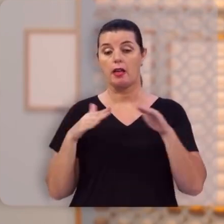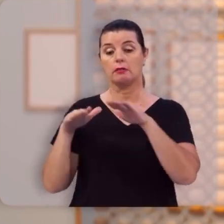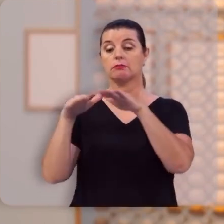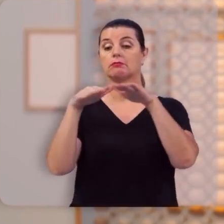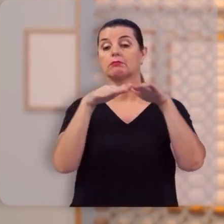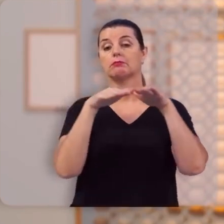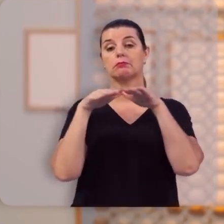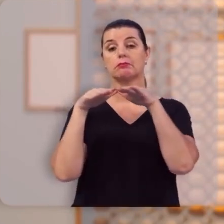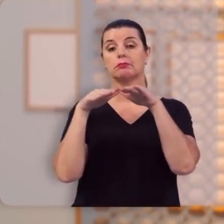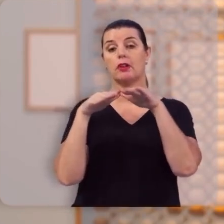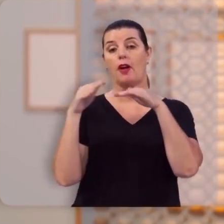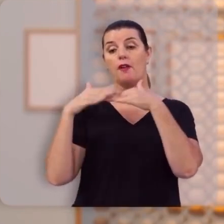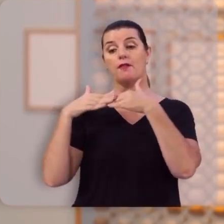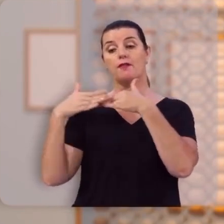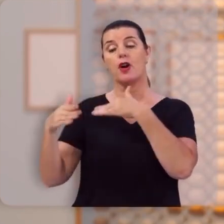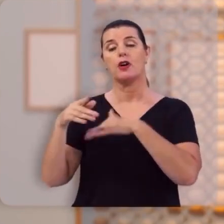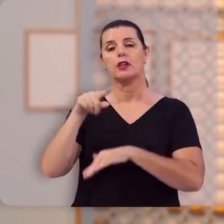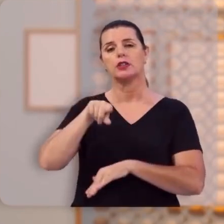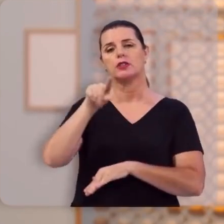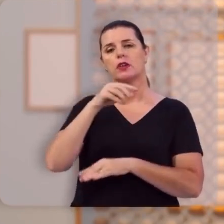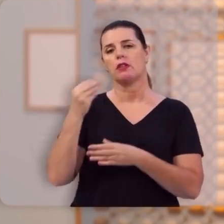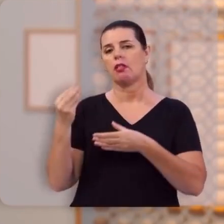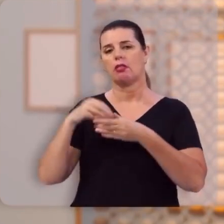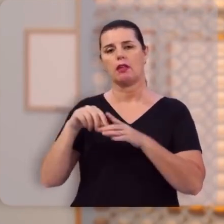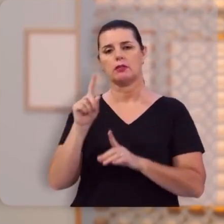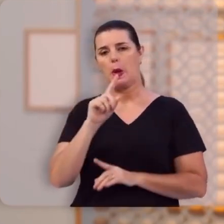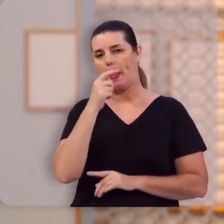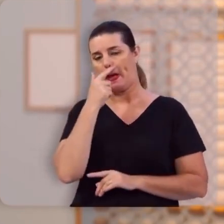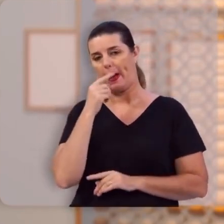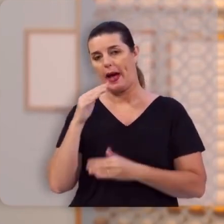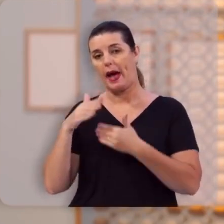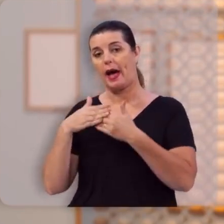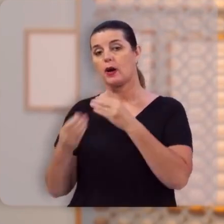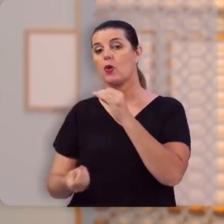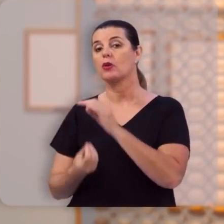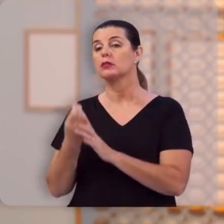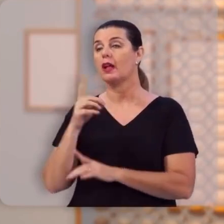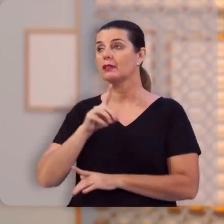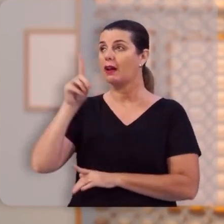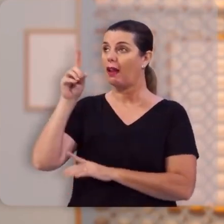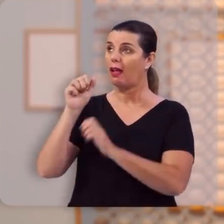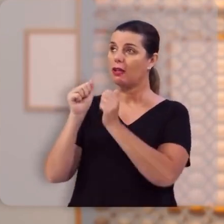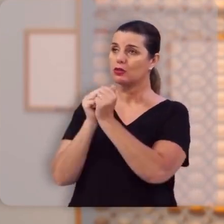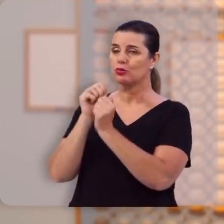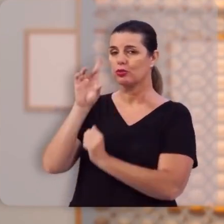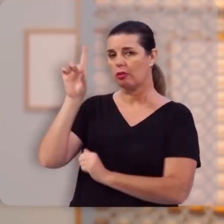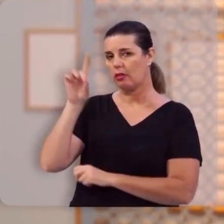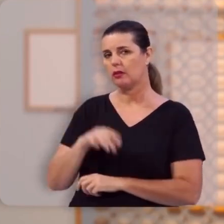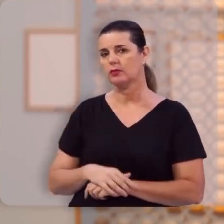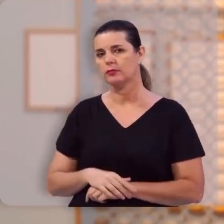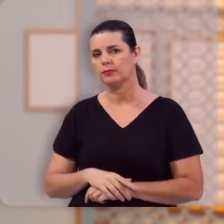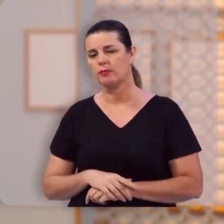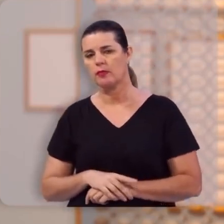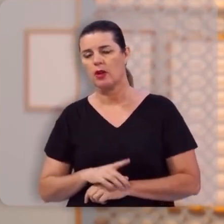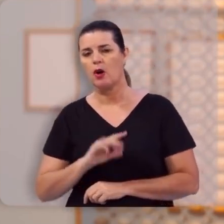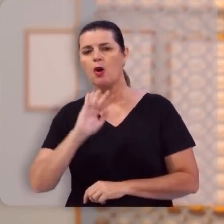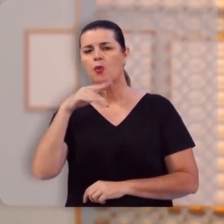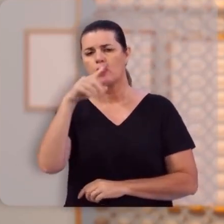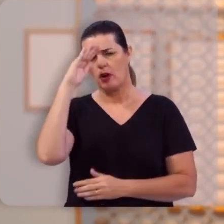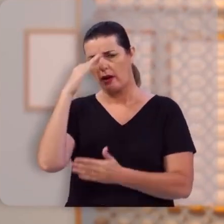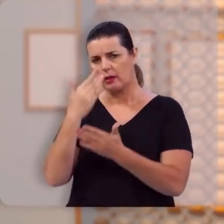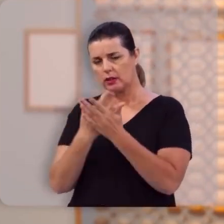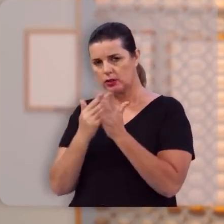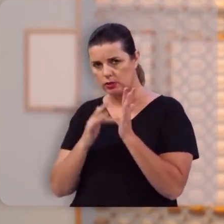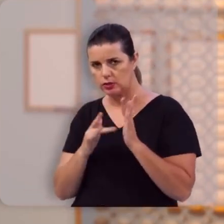acontece fora de você e não dentro de você. Acontece no tribunal de Deus. No momento em que você